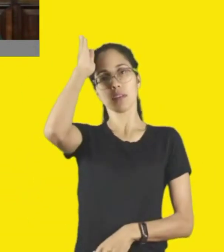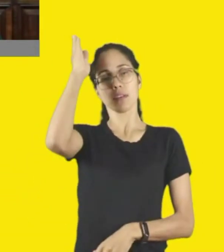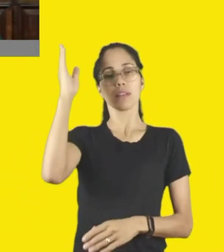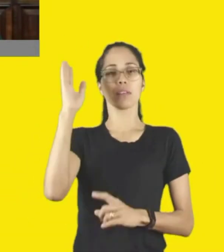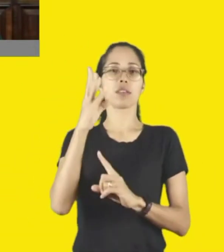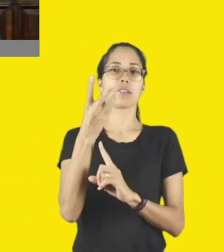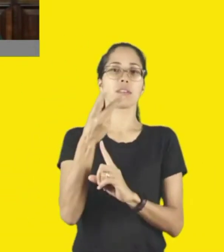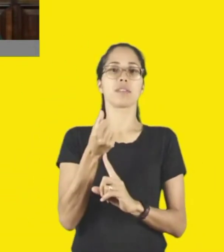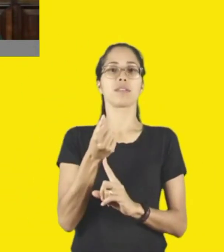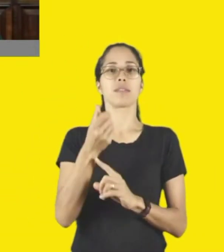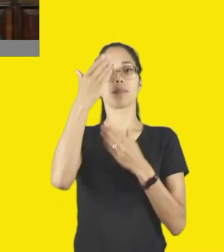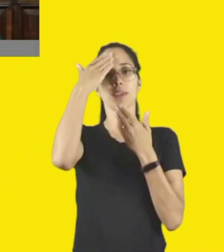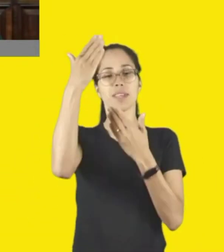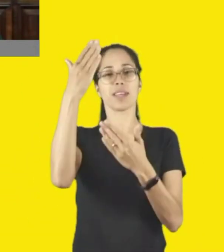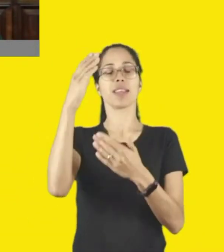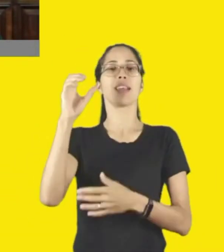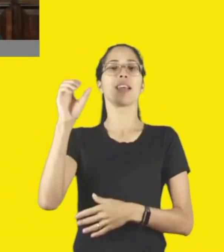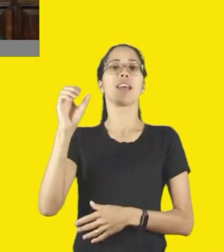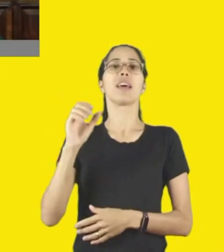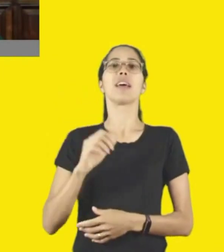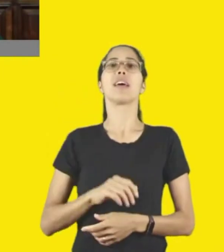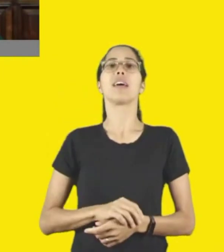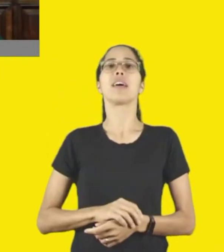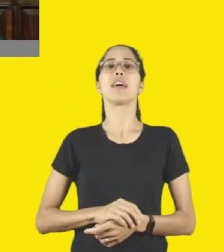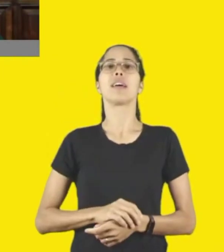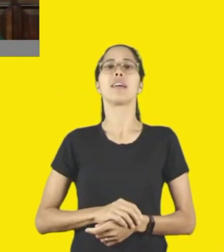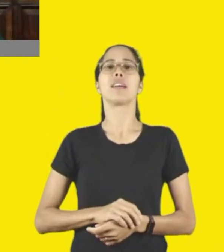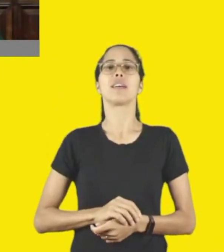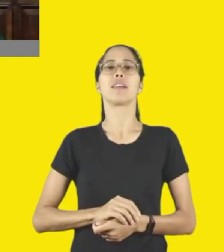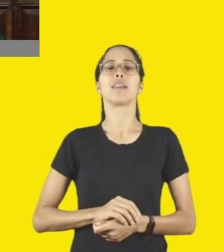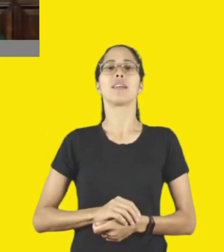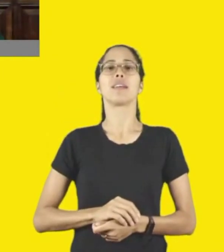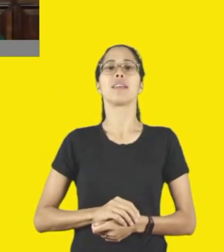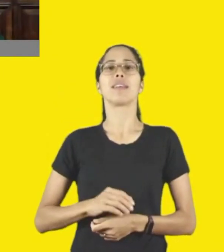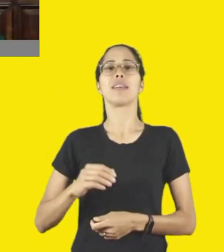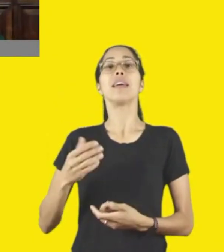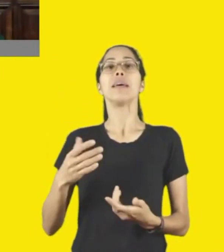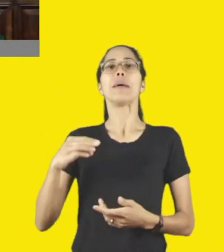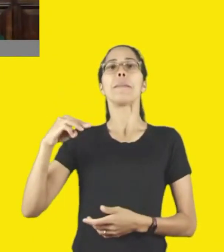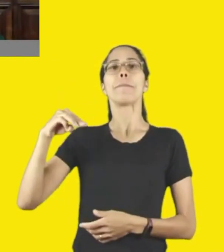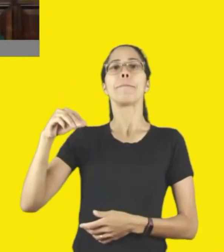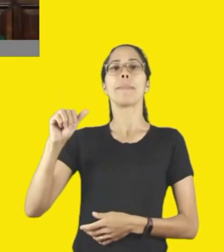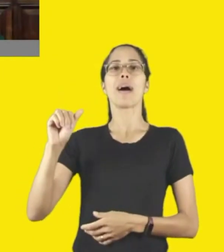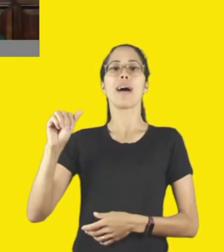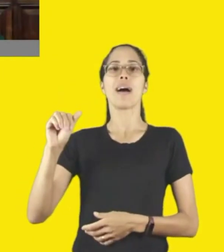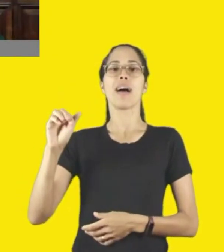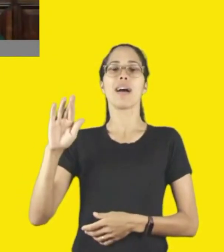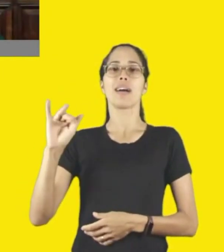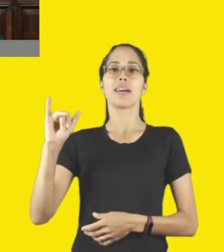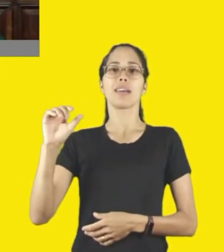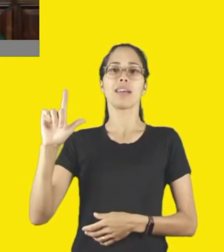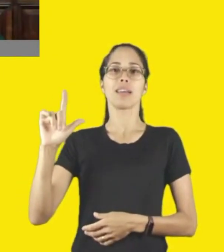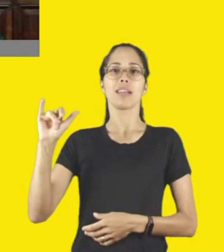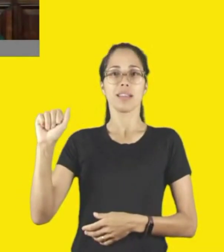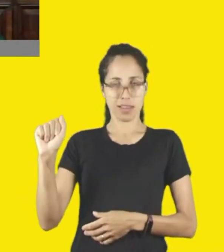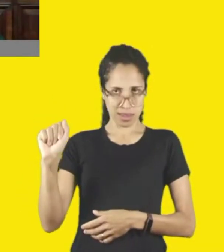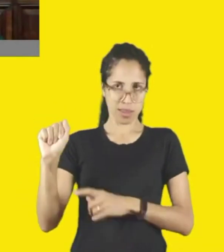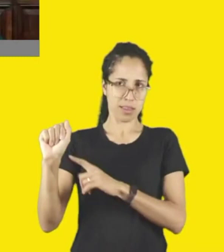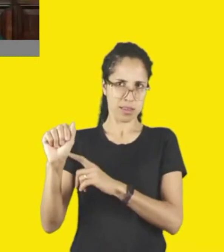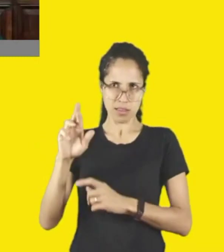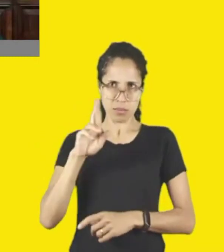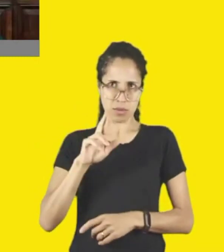Obrigado, Rosana. Marília, gostaria de responder. eu acho que, assim, para responder o Alex, que eu tenho